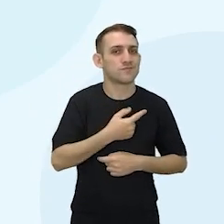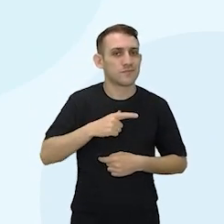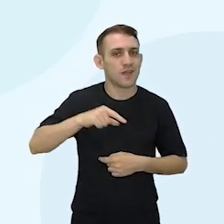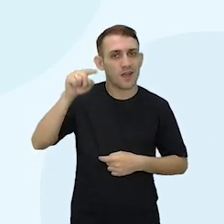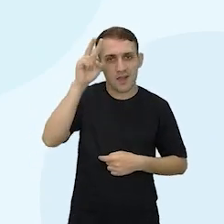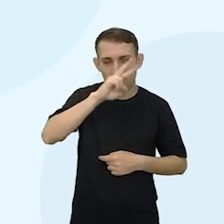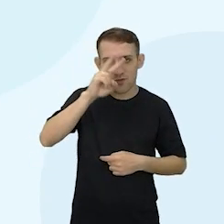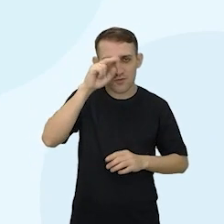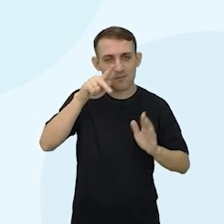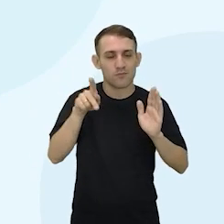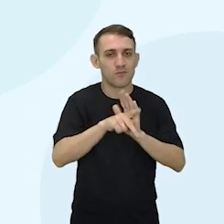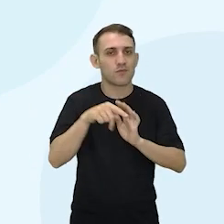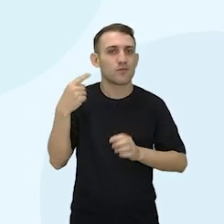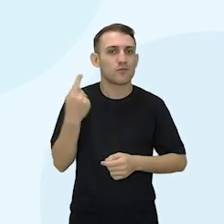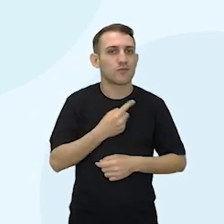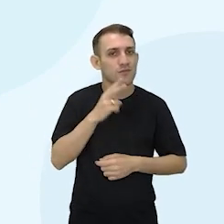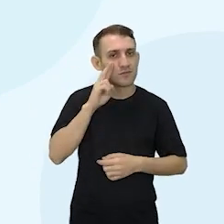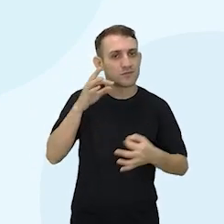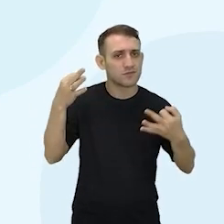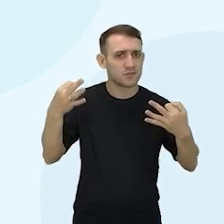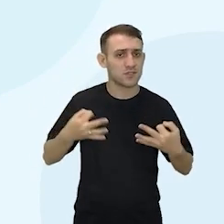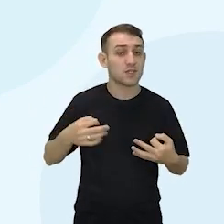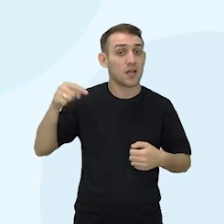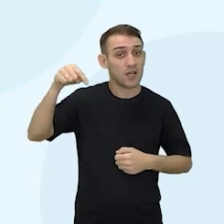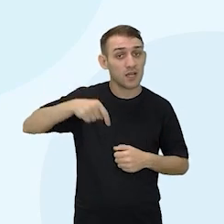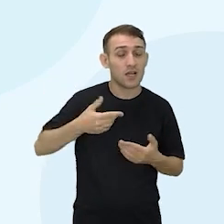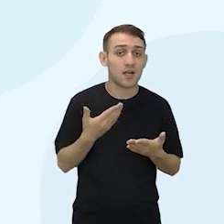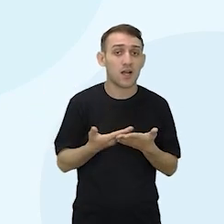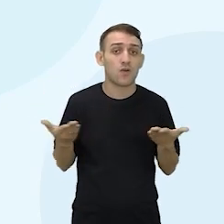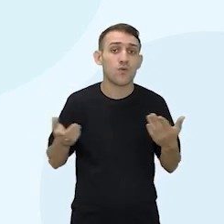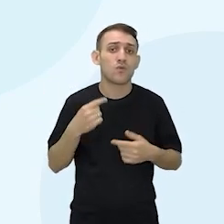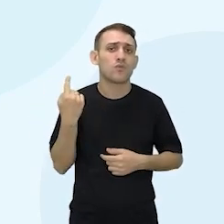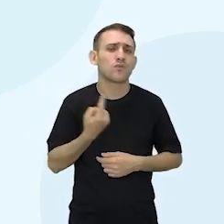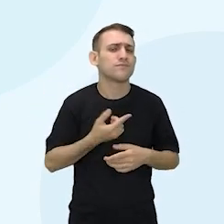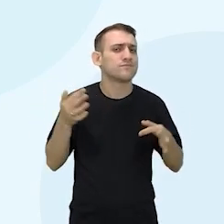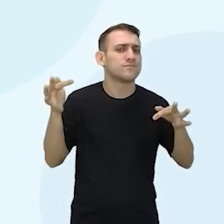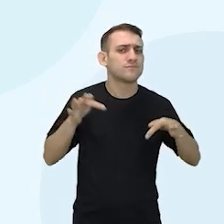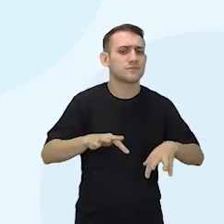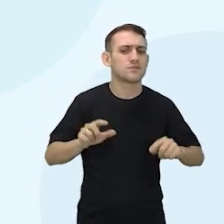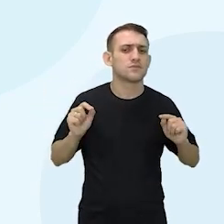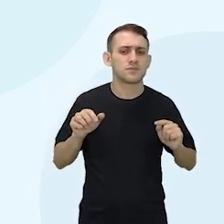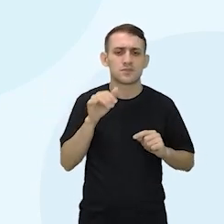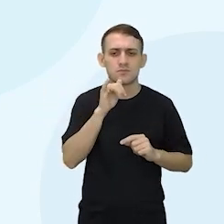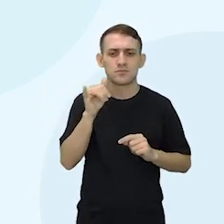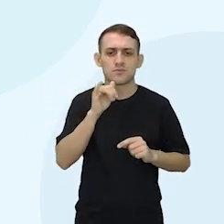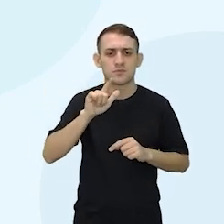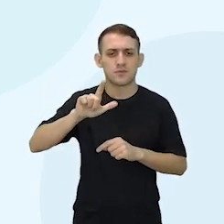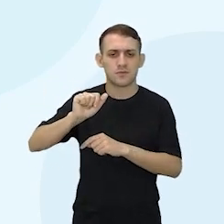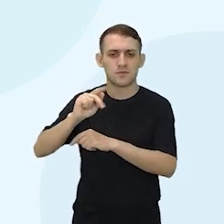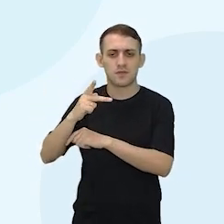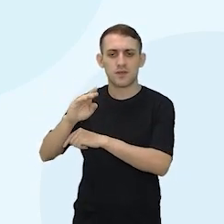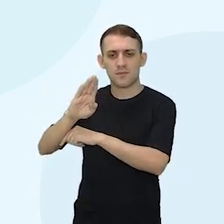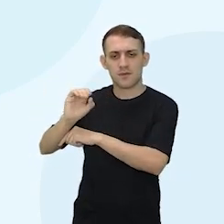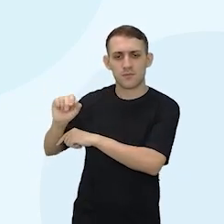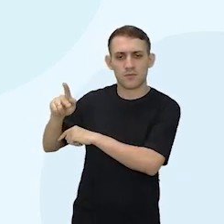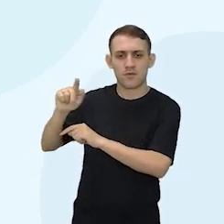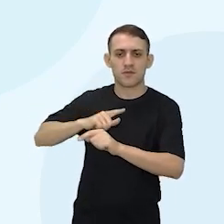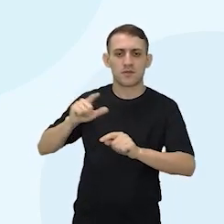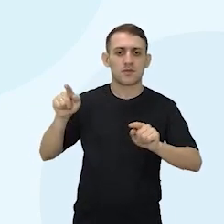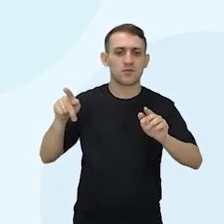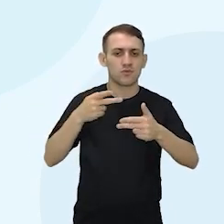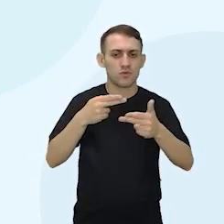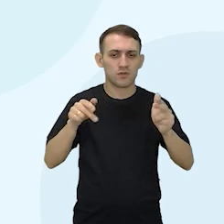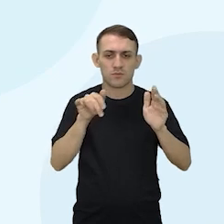a gente viu. E para a aula de hoje, nós vamos finalizar o nosso lapbook com os